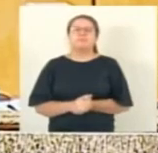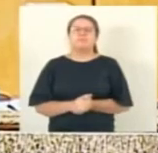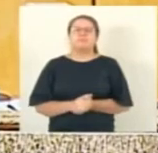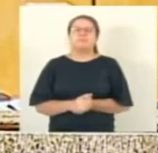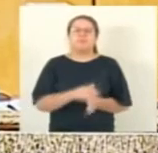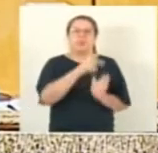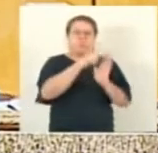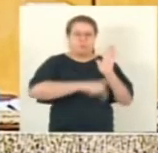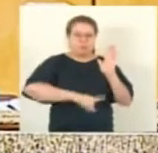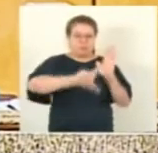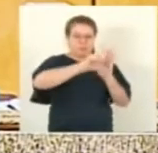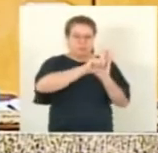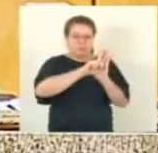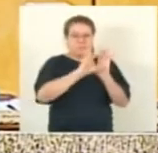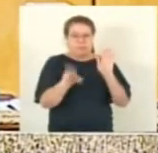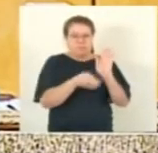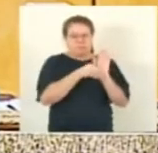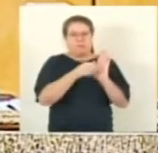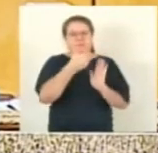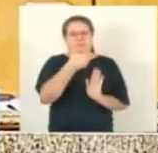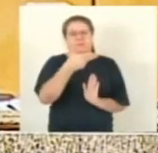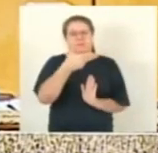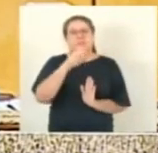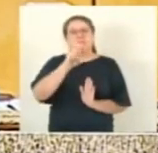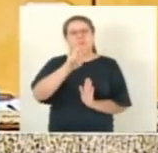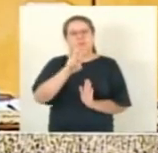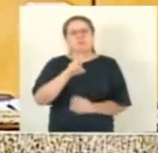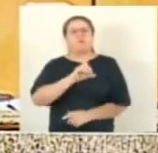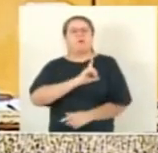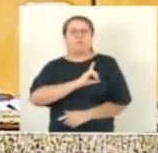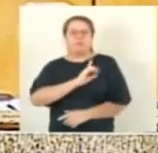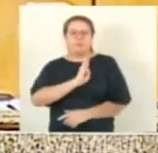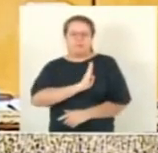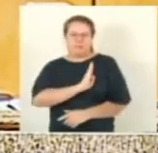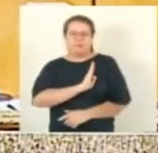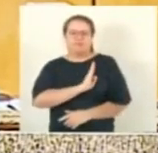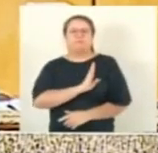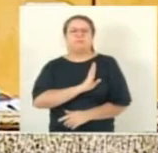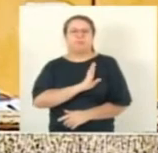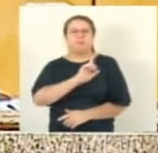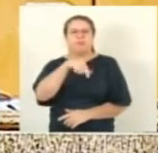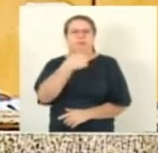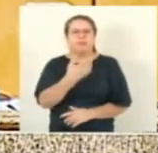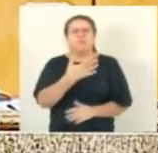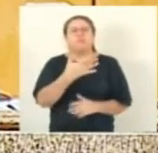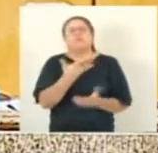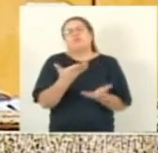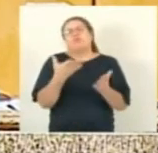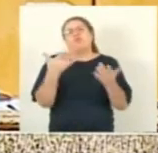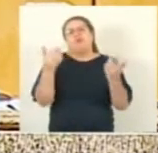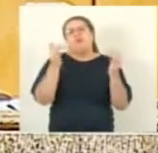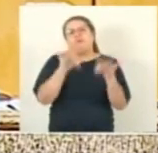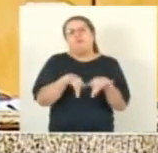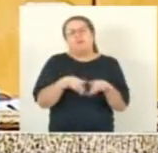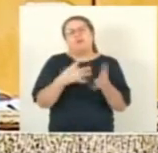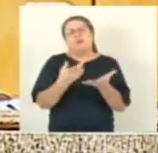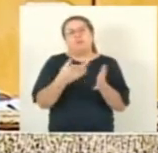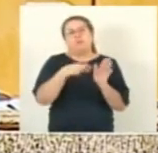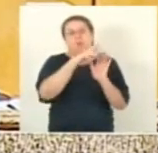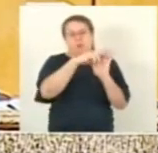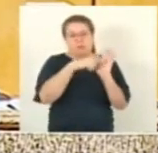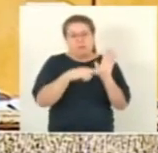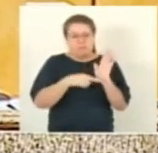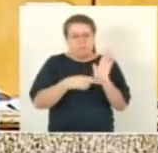Projeto de lei complementar 25 de 2022, do deputado Danilo Baense. Após o cumprimento do artigo 120 do edimento interno,